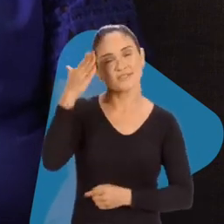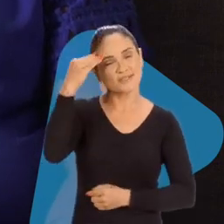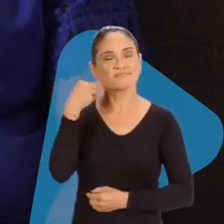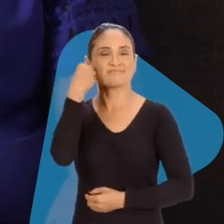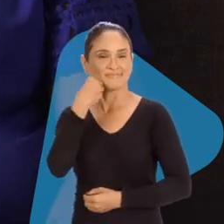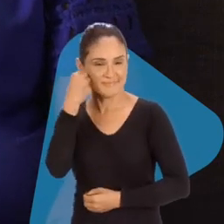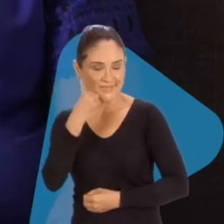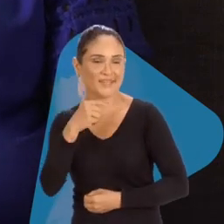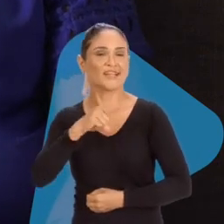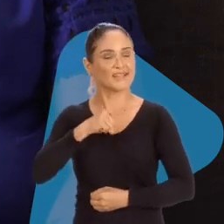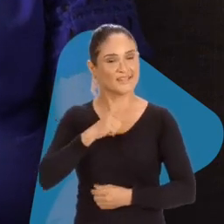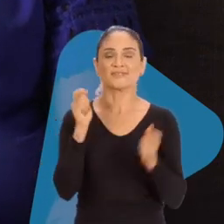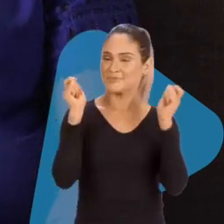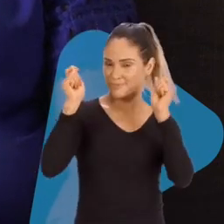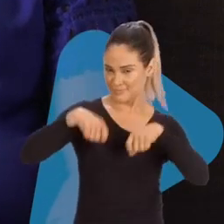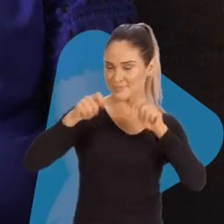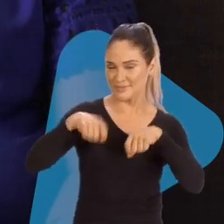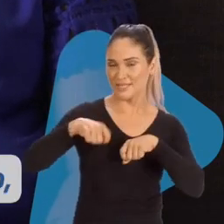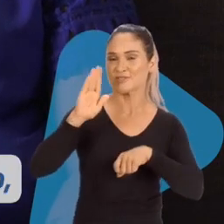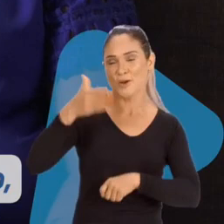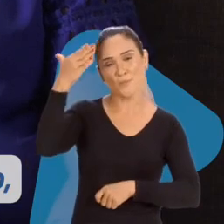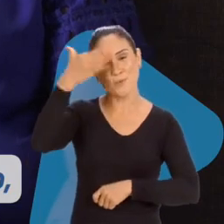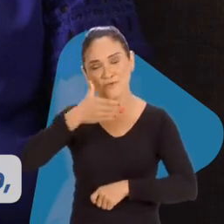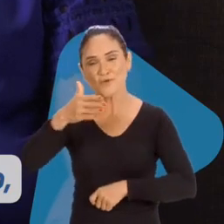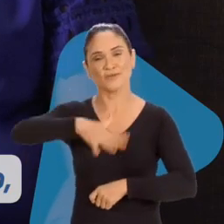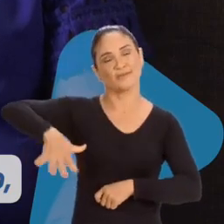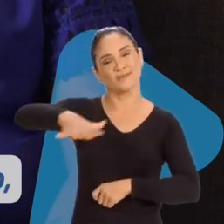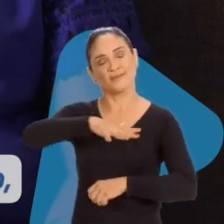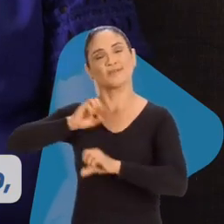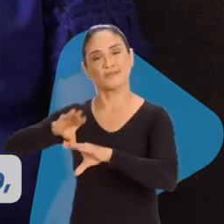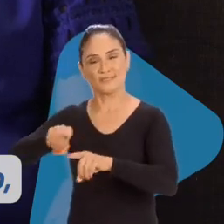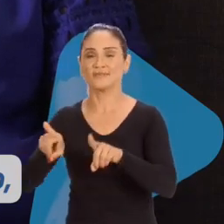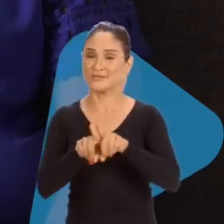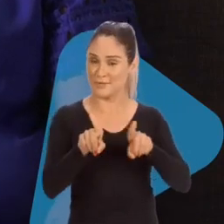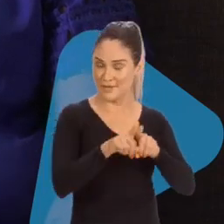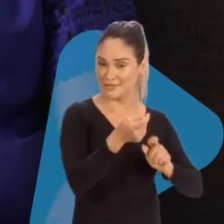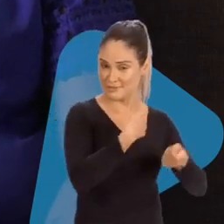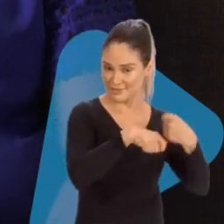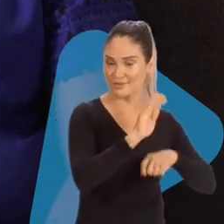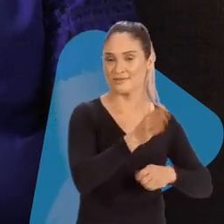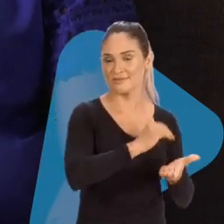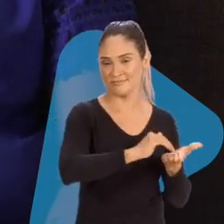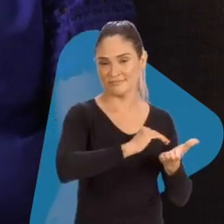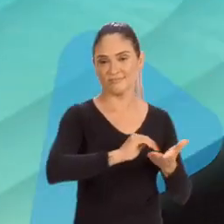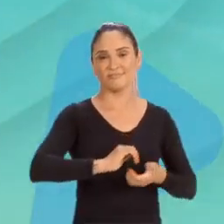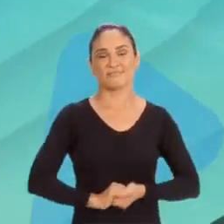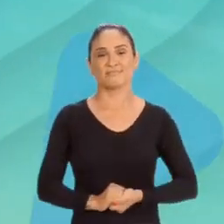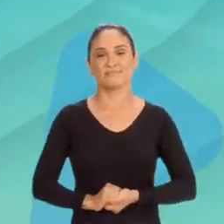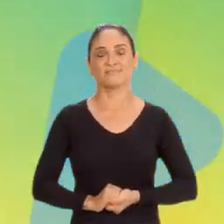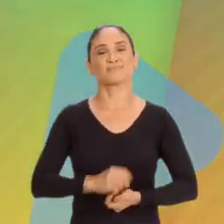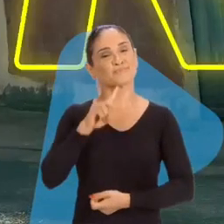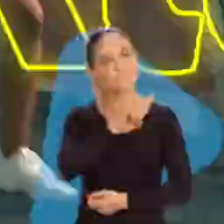administrar. Ele tem capacidade para isso e já mostrou não só na área da educação, como na administração do qual ele foi secretário também.